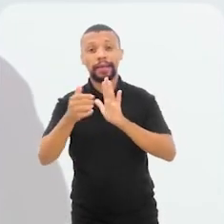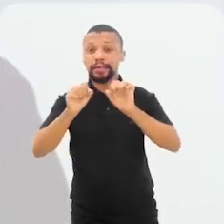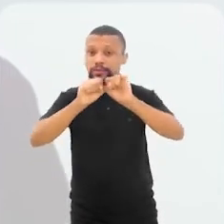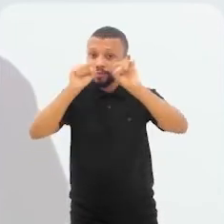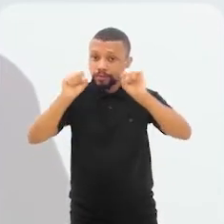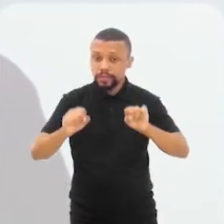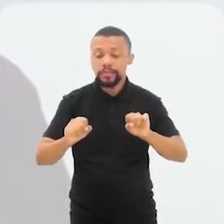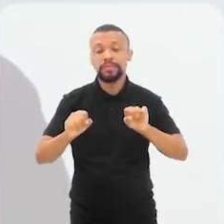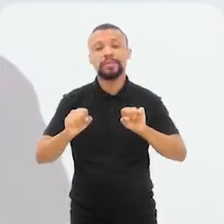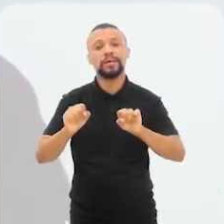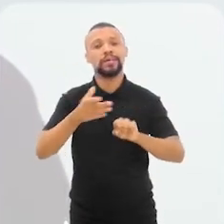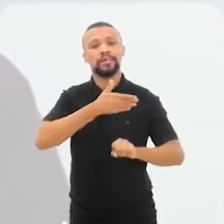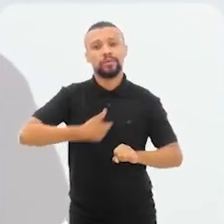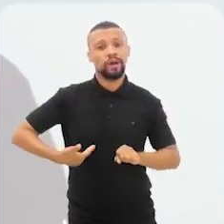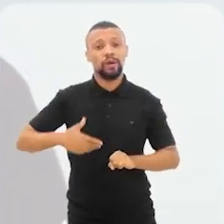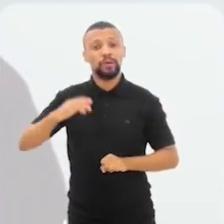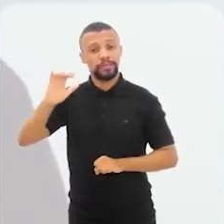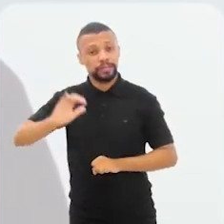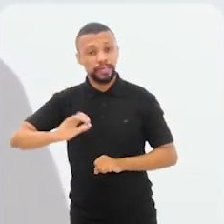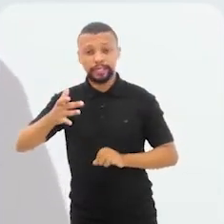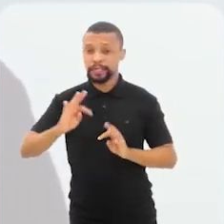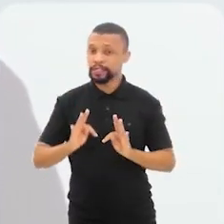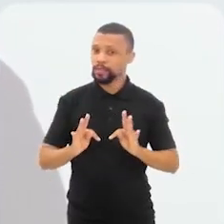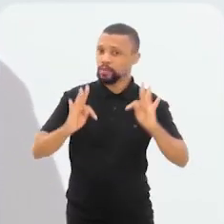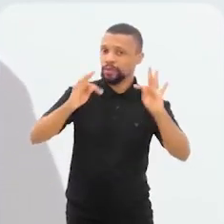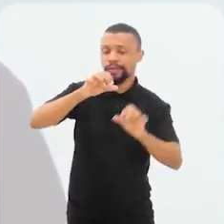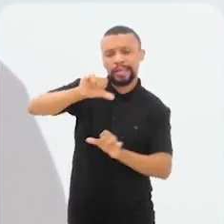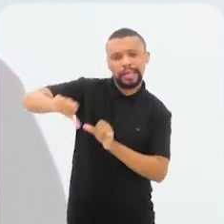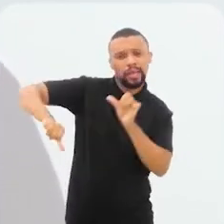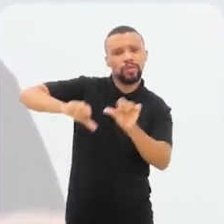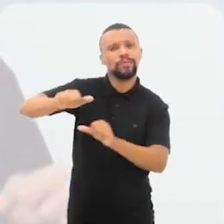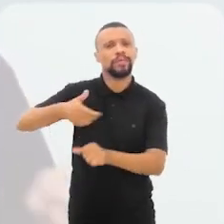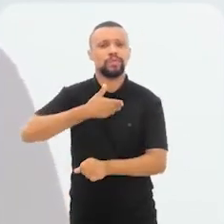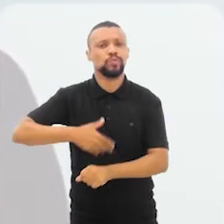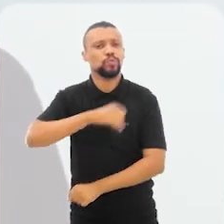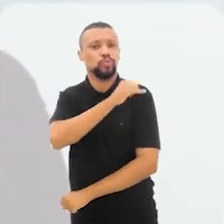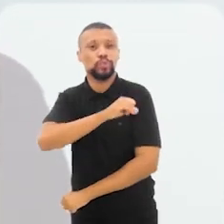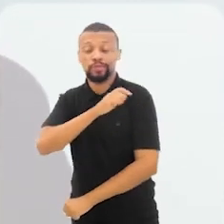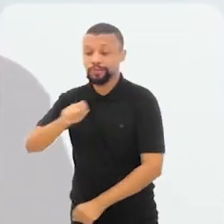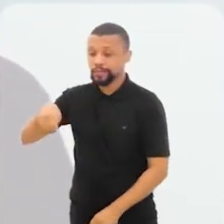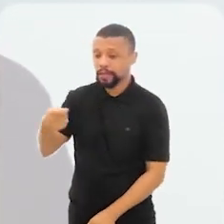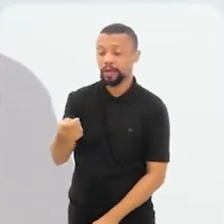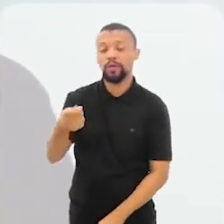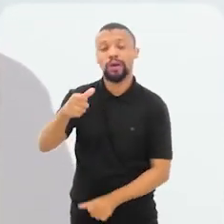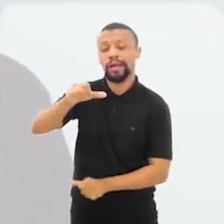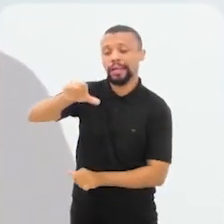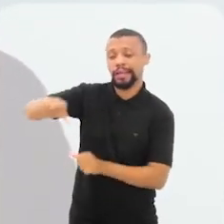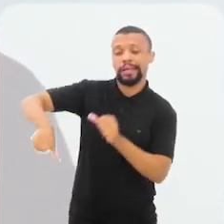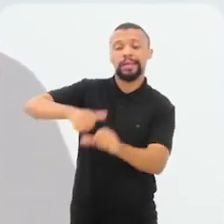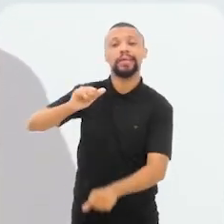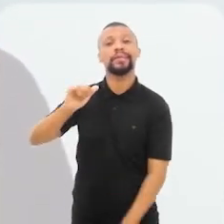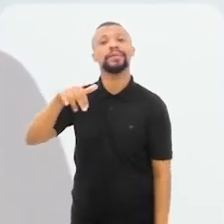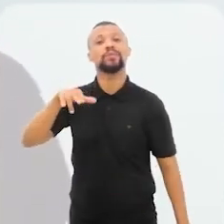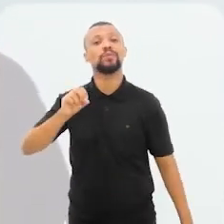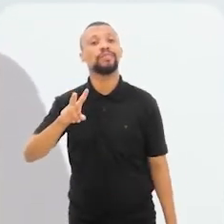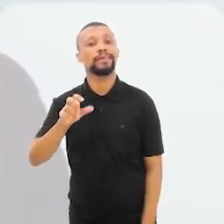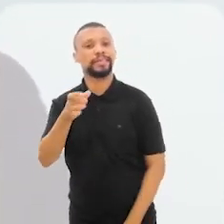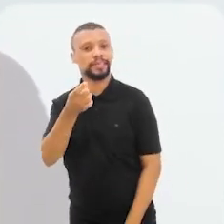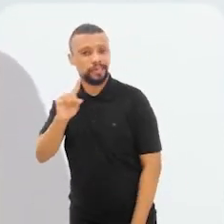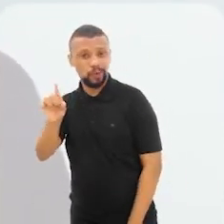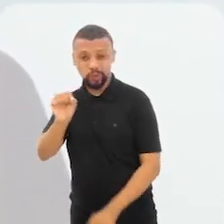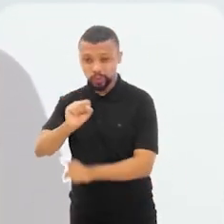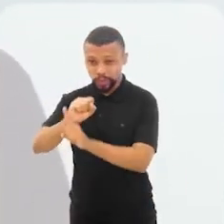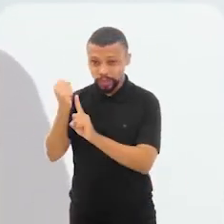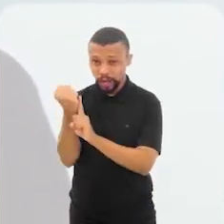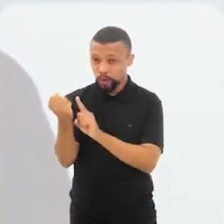cria o Sistema Estadual de Ciência, Tecnologia e Inovação do Estado do Rio de Janeiro, em que esse termo inovação social surgiu justamente para